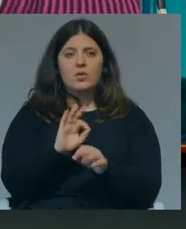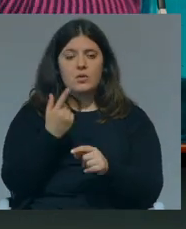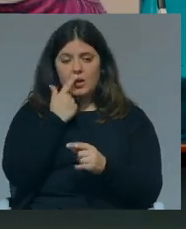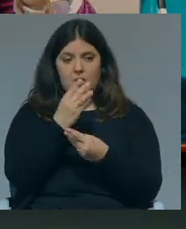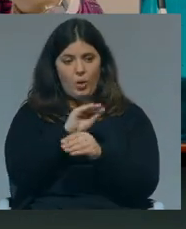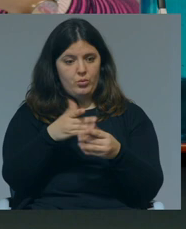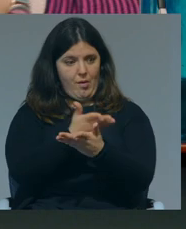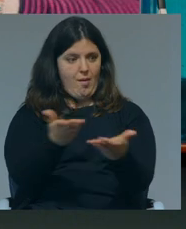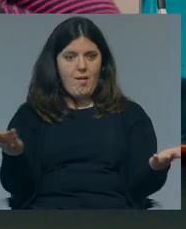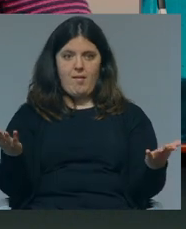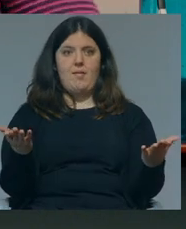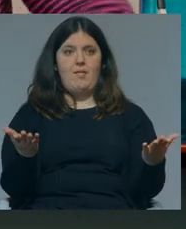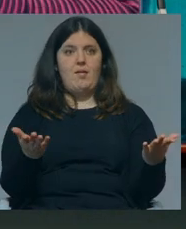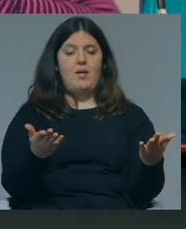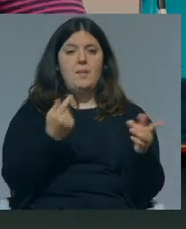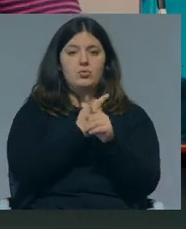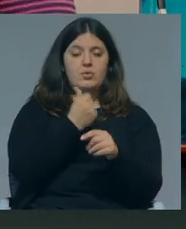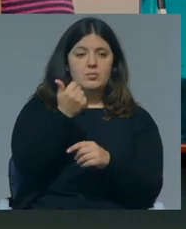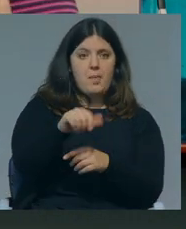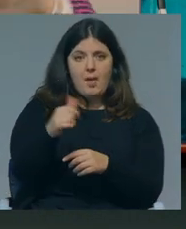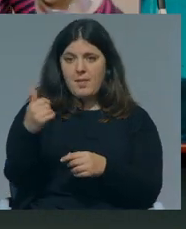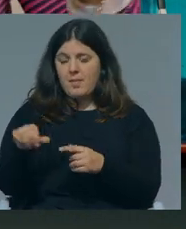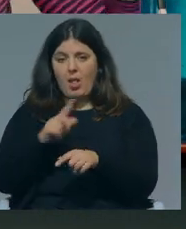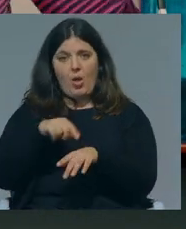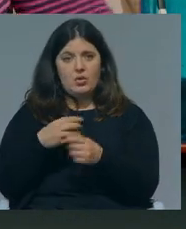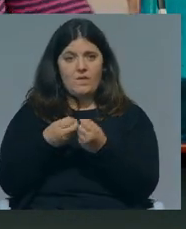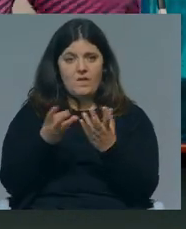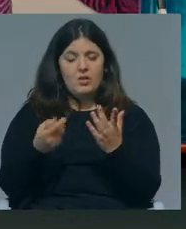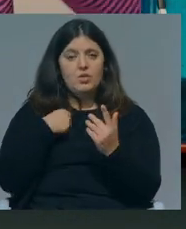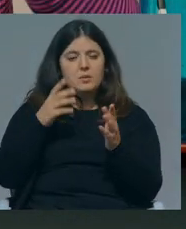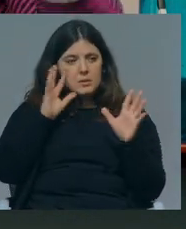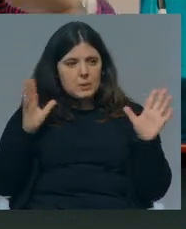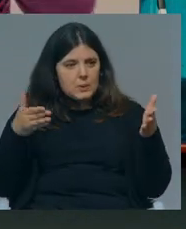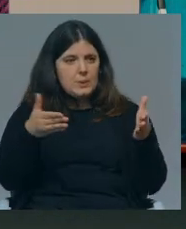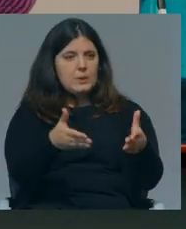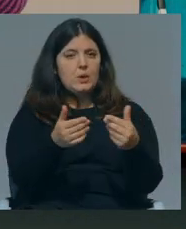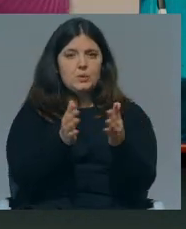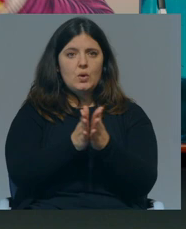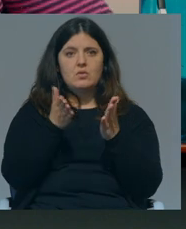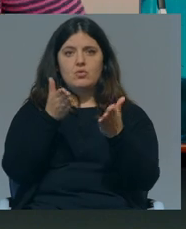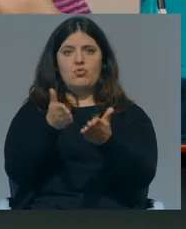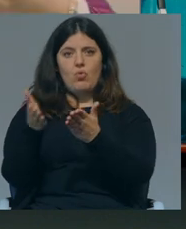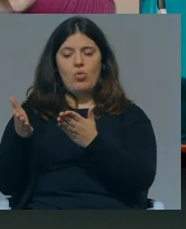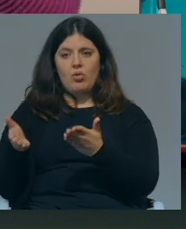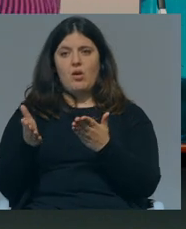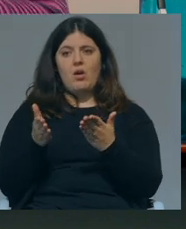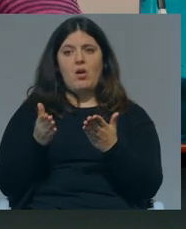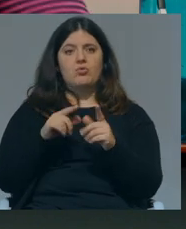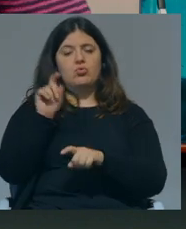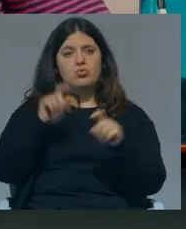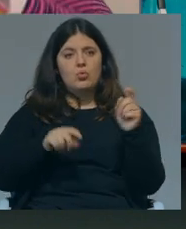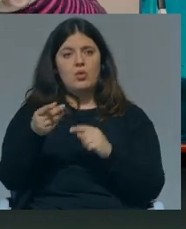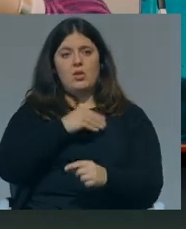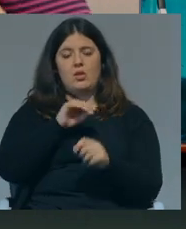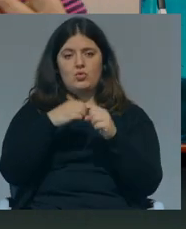os miúdos à disposição para o bem e para o mal durante tantas horas que nós temos é de canalizar todas essas ajudas jurídicas, sociais,